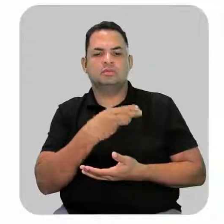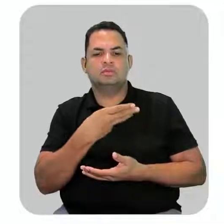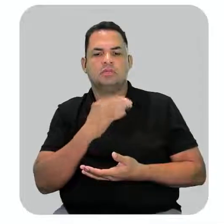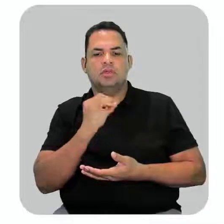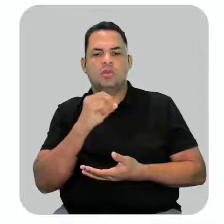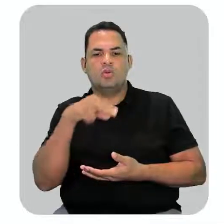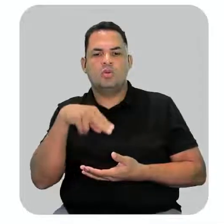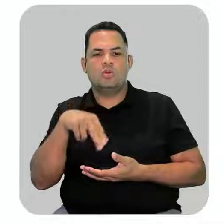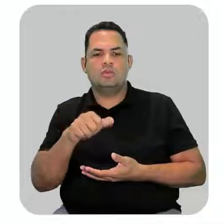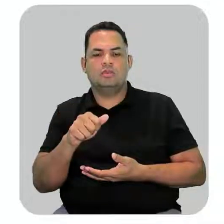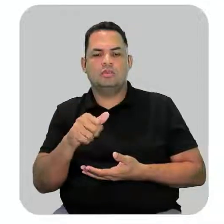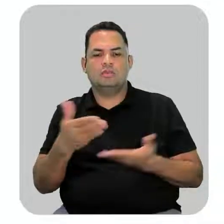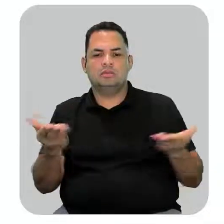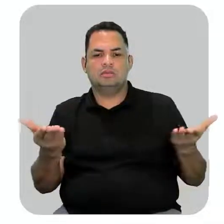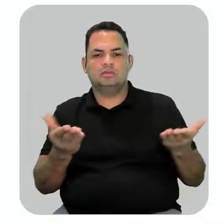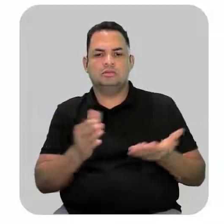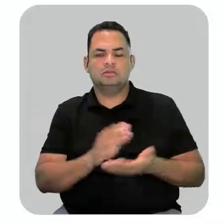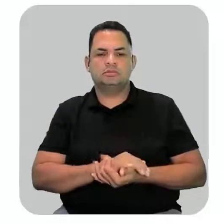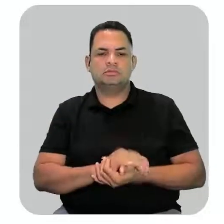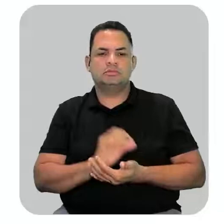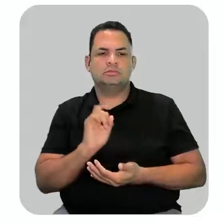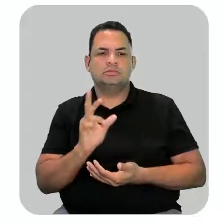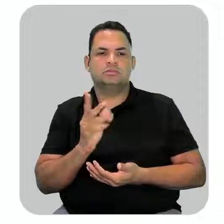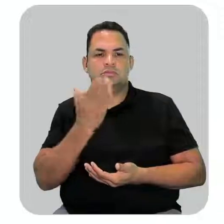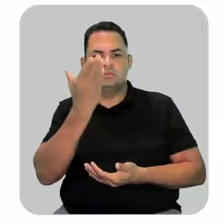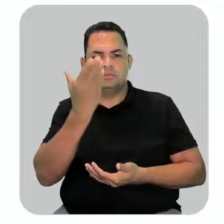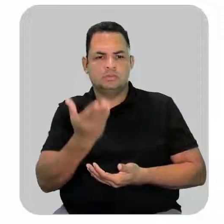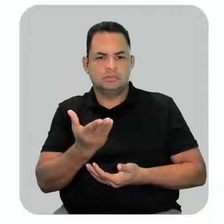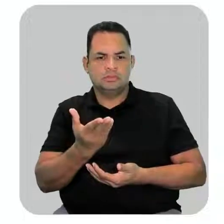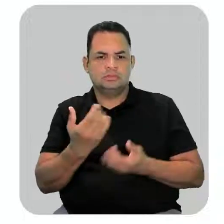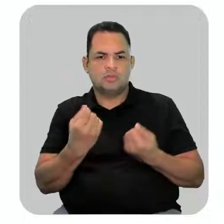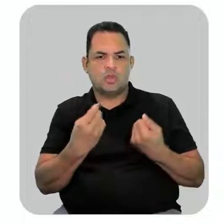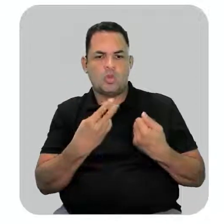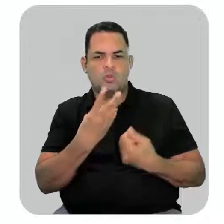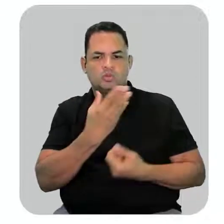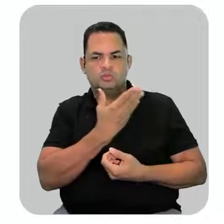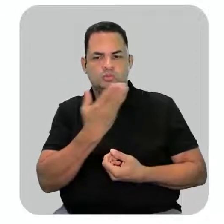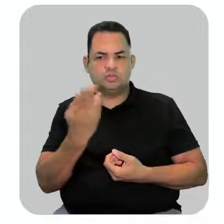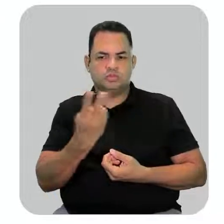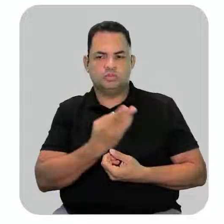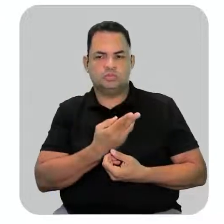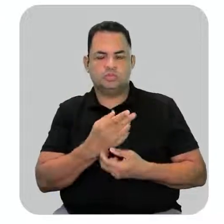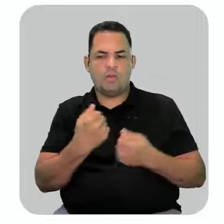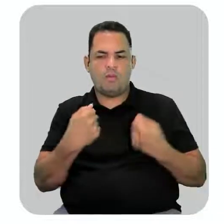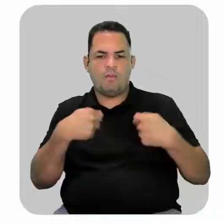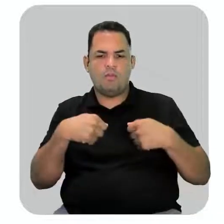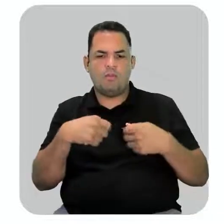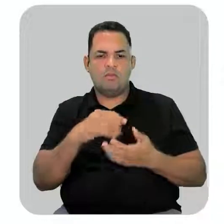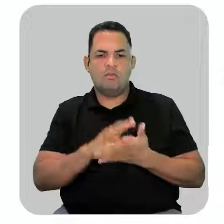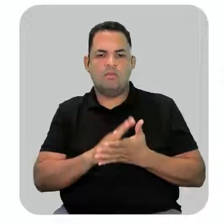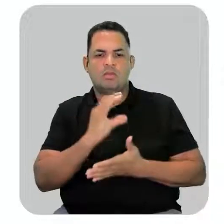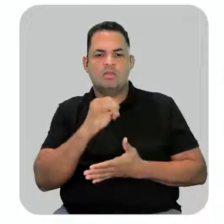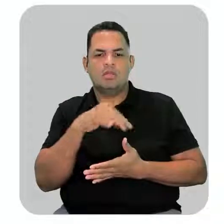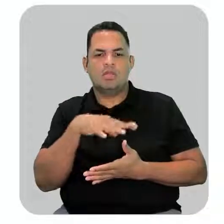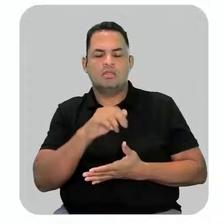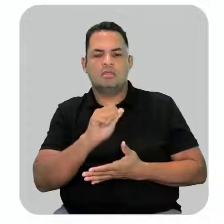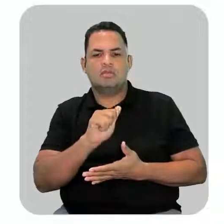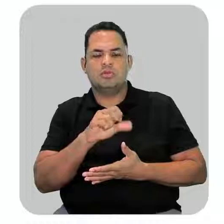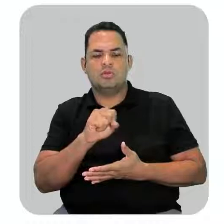-ona. Gente, são só essas duas possibilidades de cetonas com